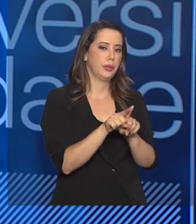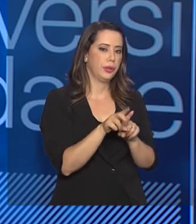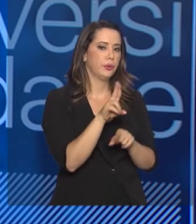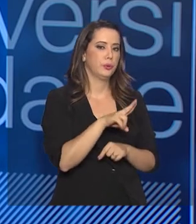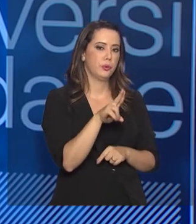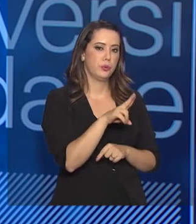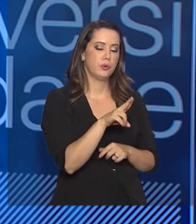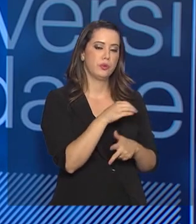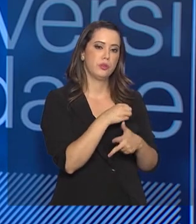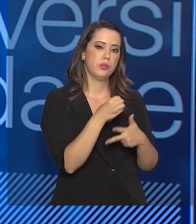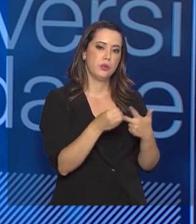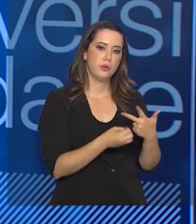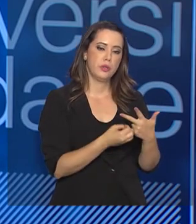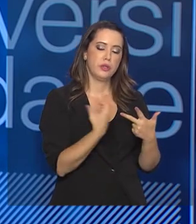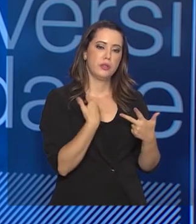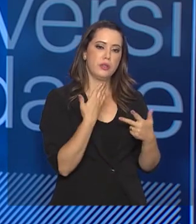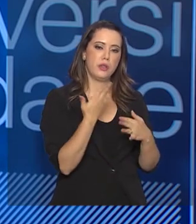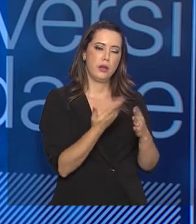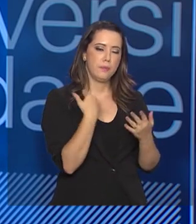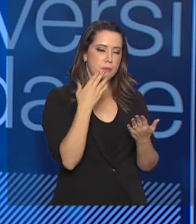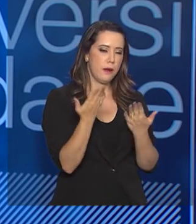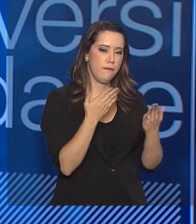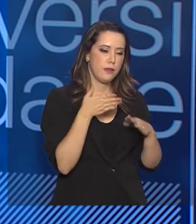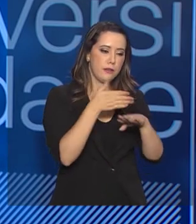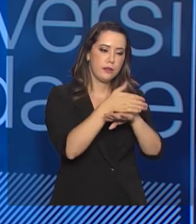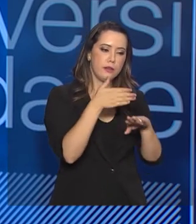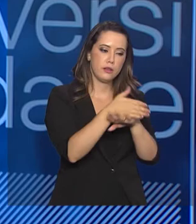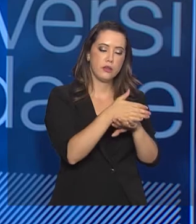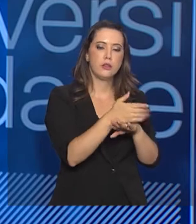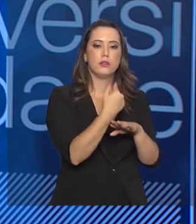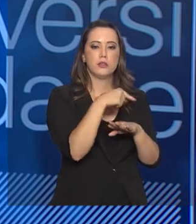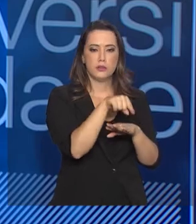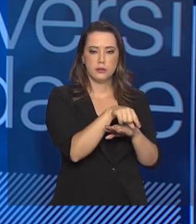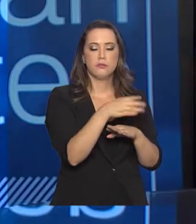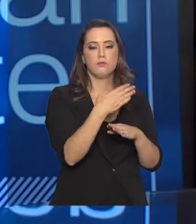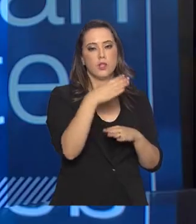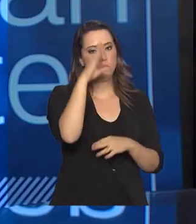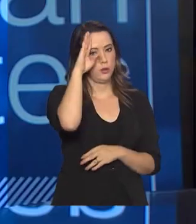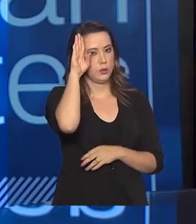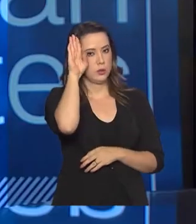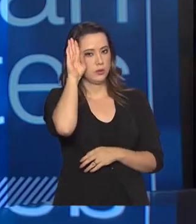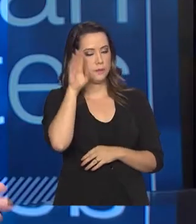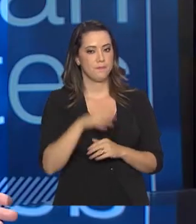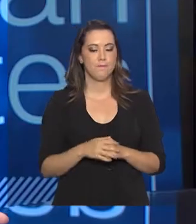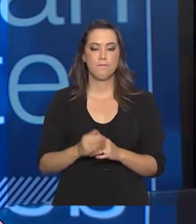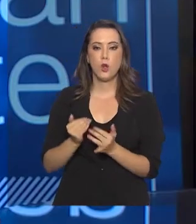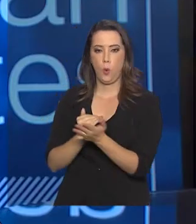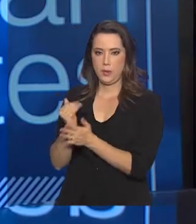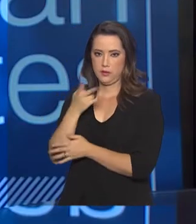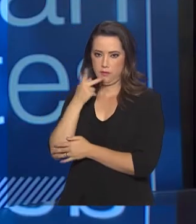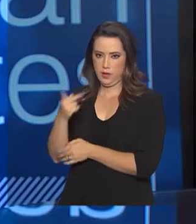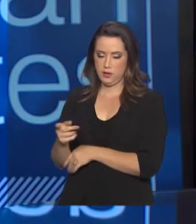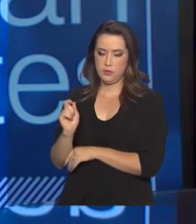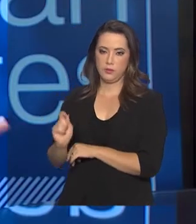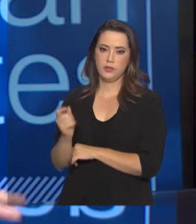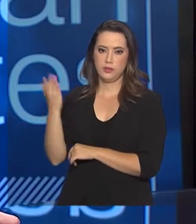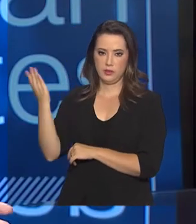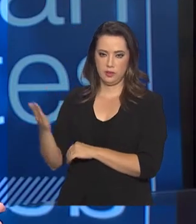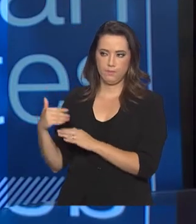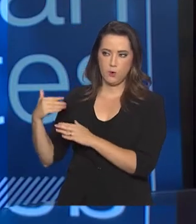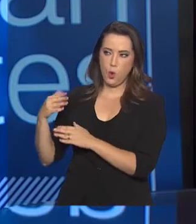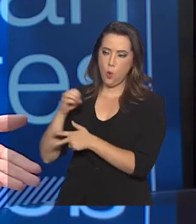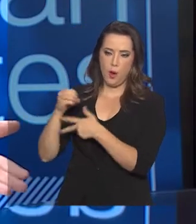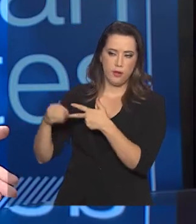certificação de proficiência para acesso às suas instalações. Como eu disse no início do programa, né? Ele tem uma